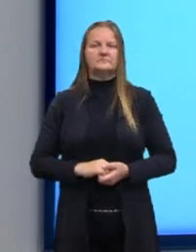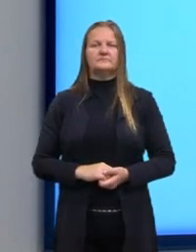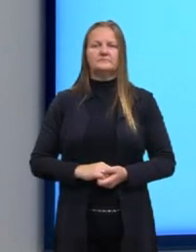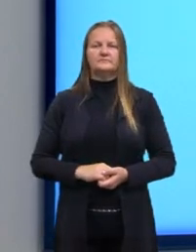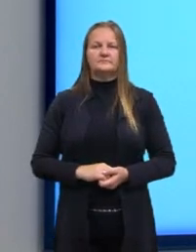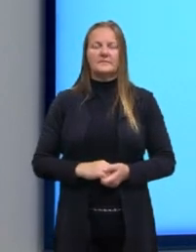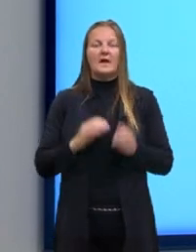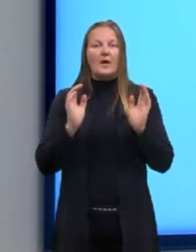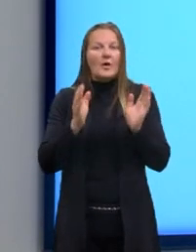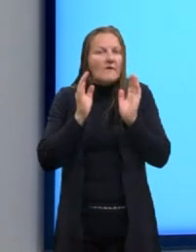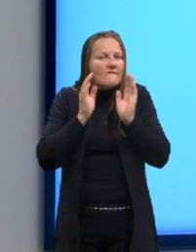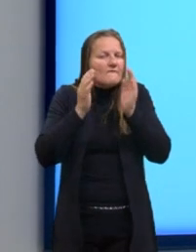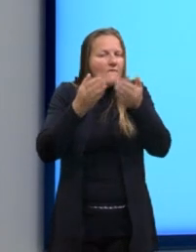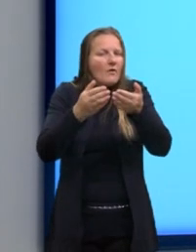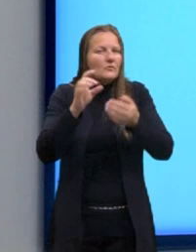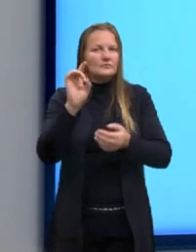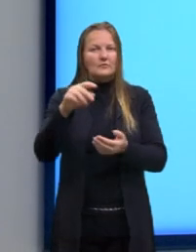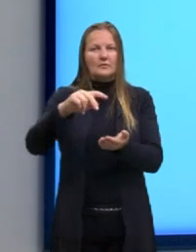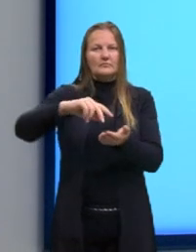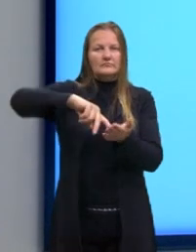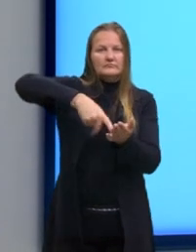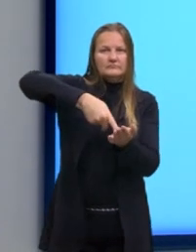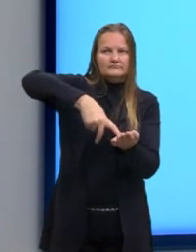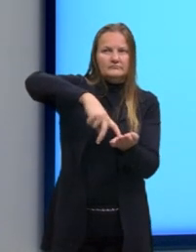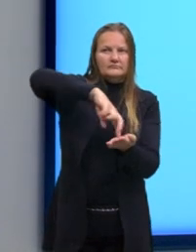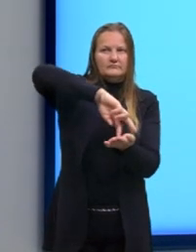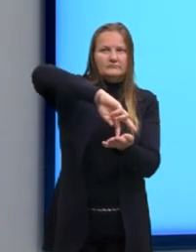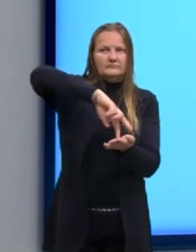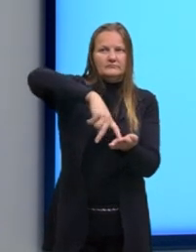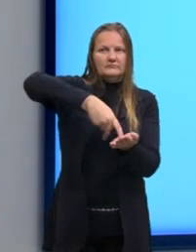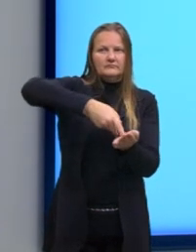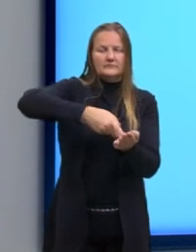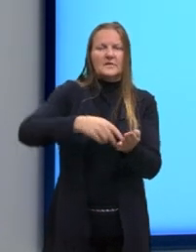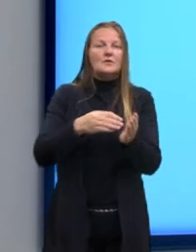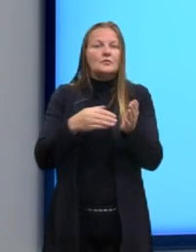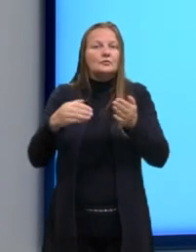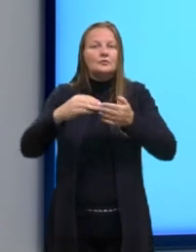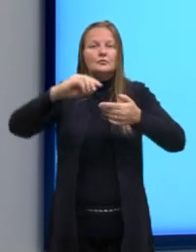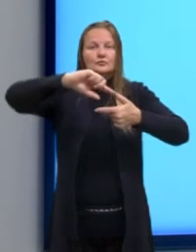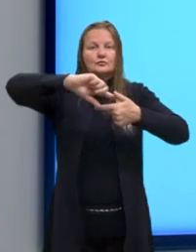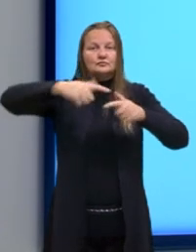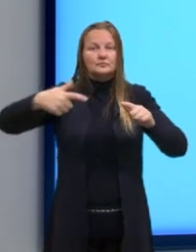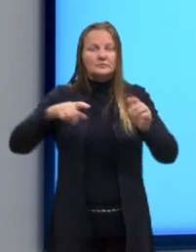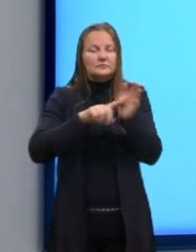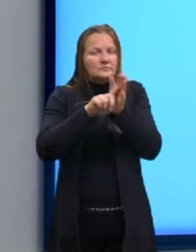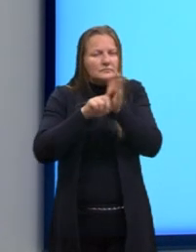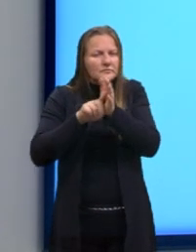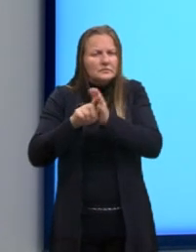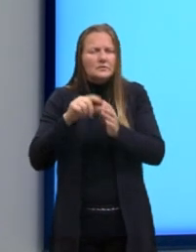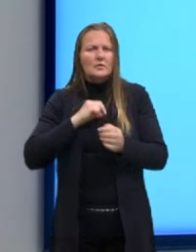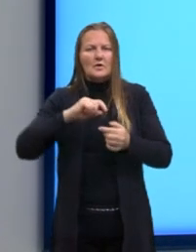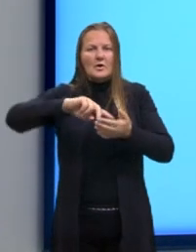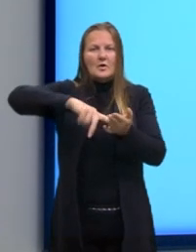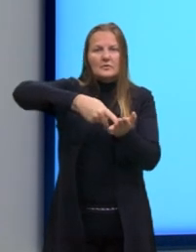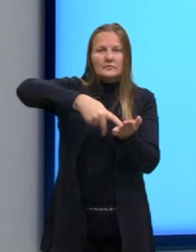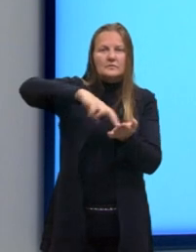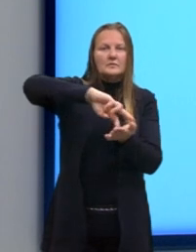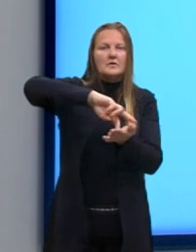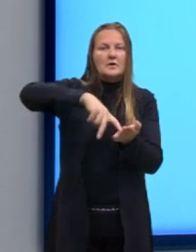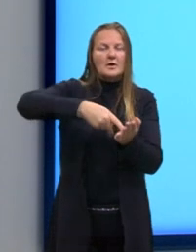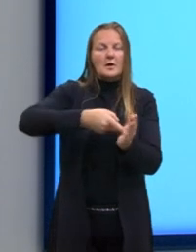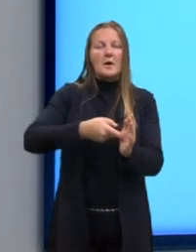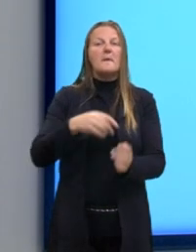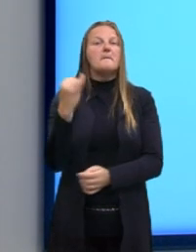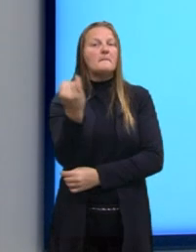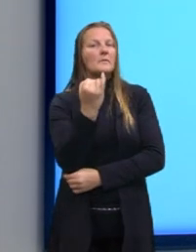circunferência. Assim como tudo na geometria analítica, a circunferência também pode